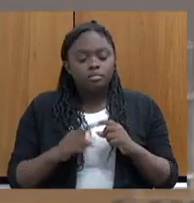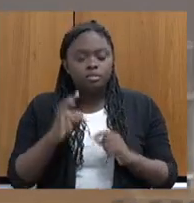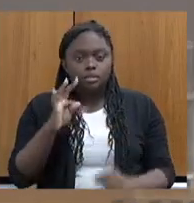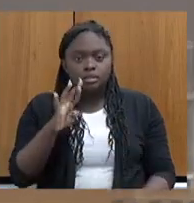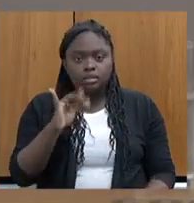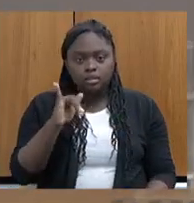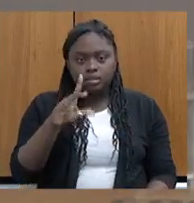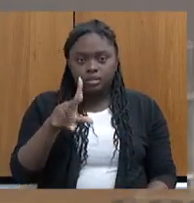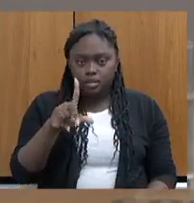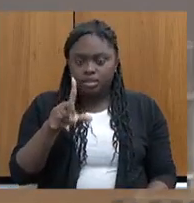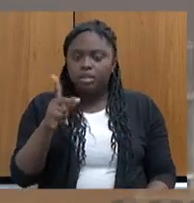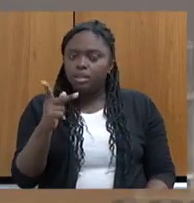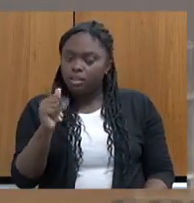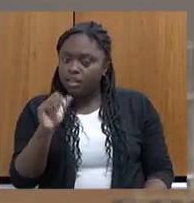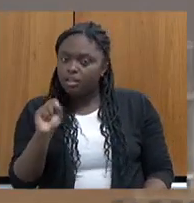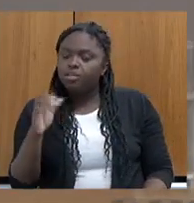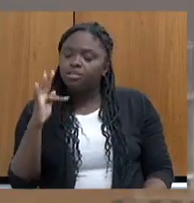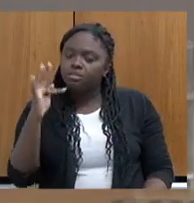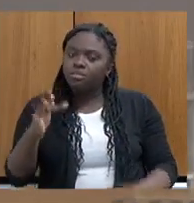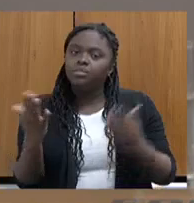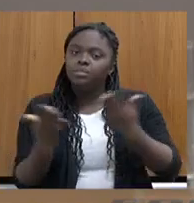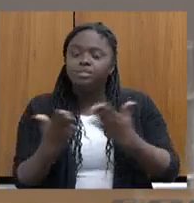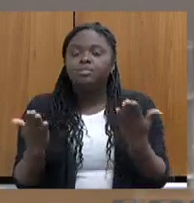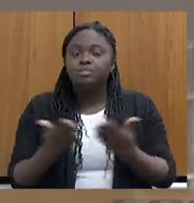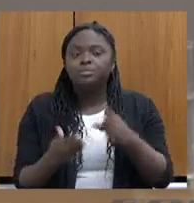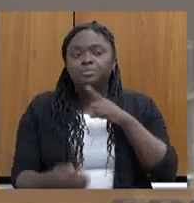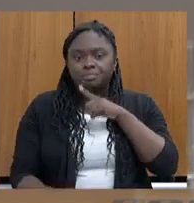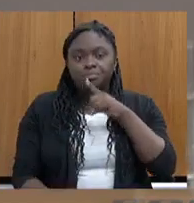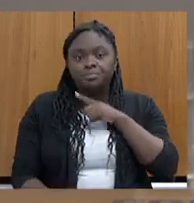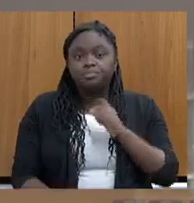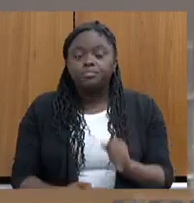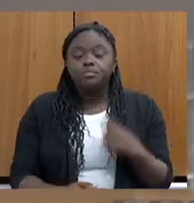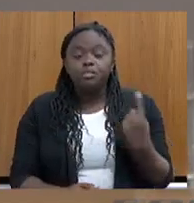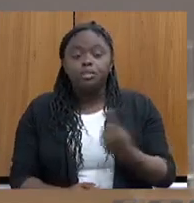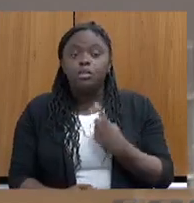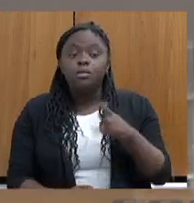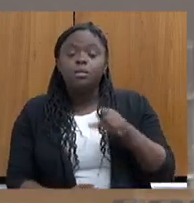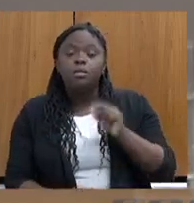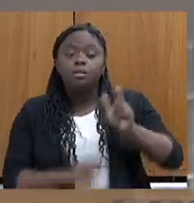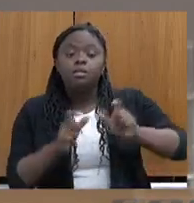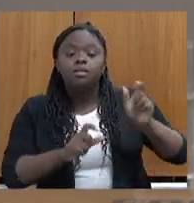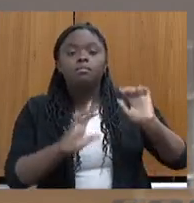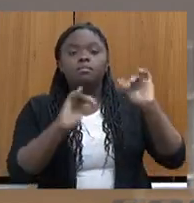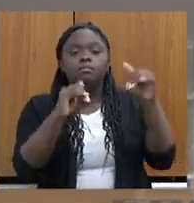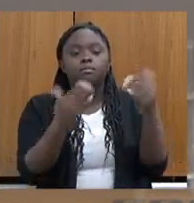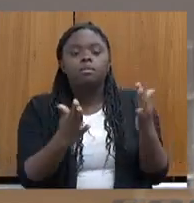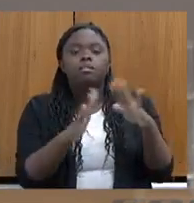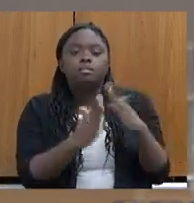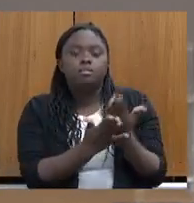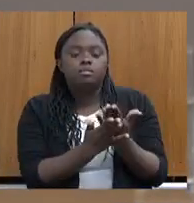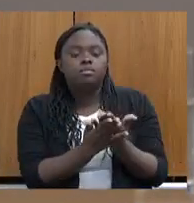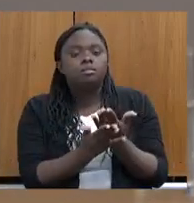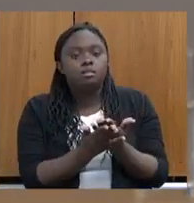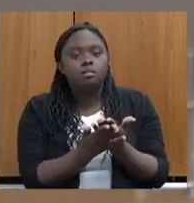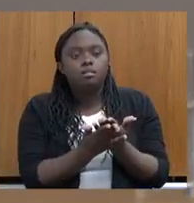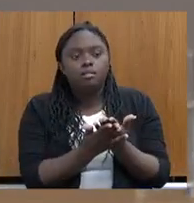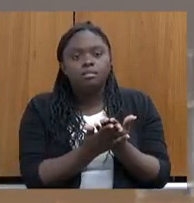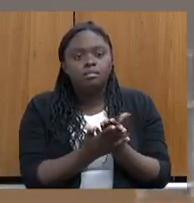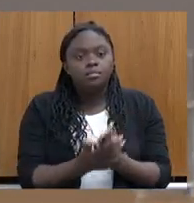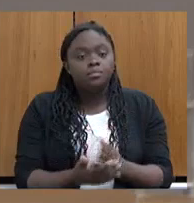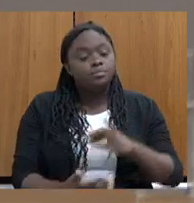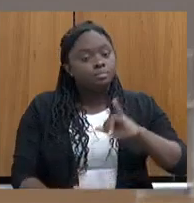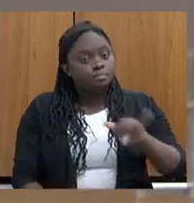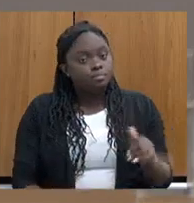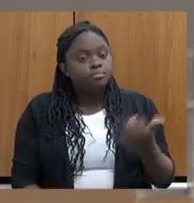qualificação profissional. Nós ficamos com a qualificação profissional daqueles que estão fora da escola. Eu vou